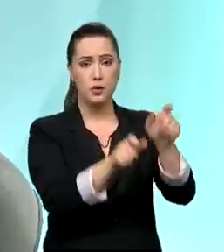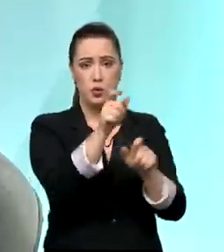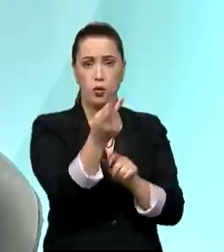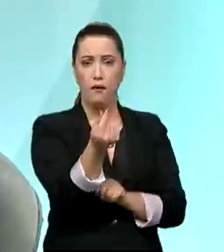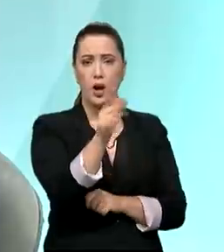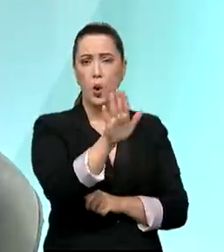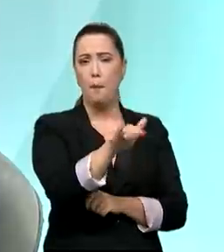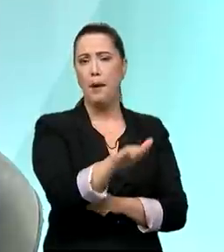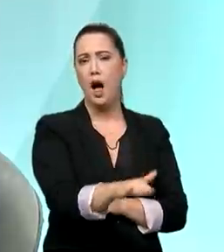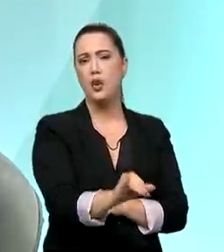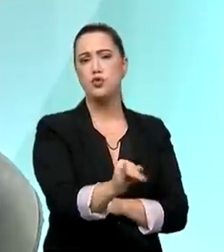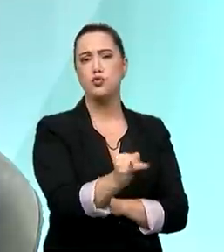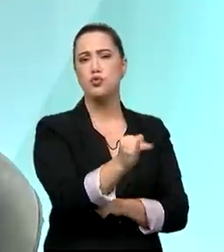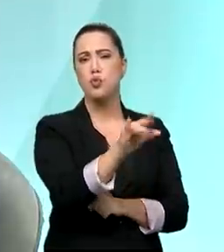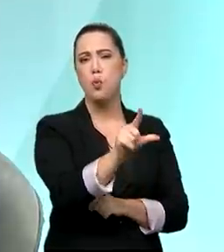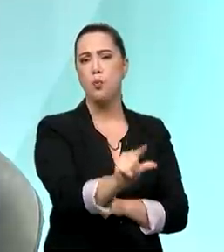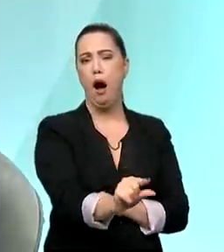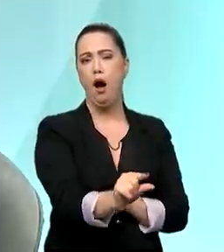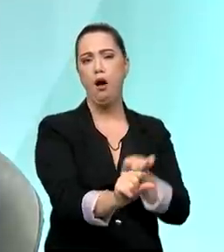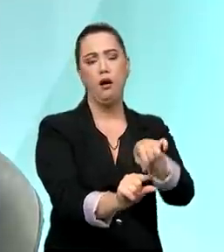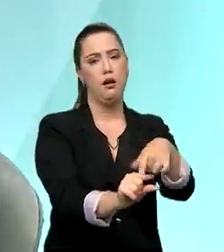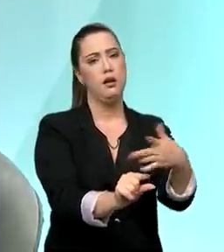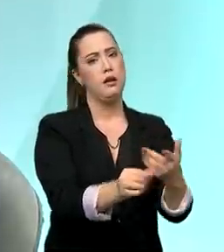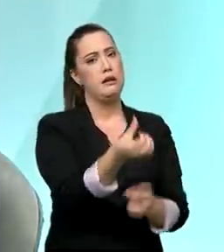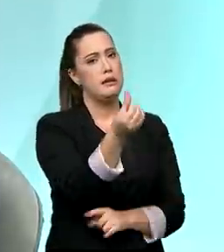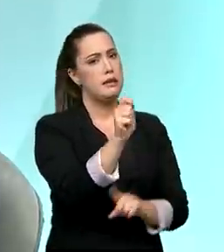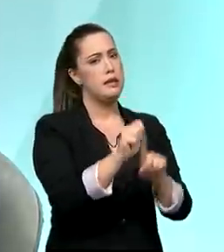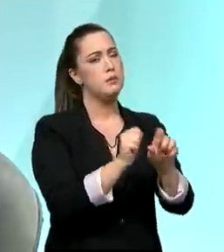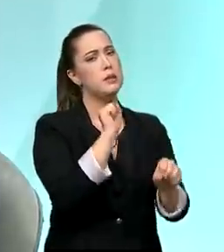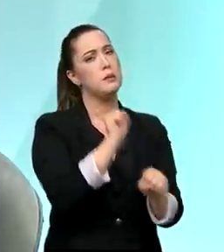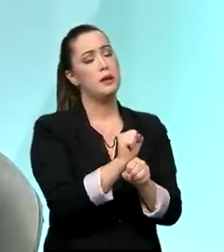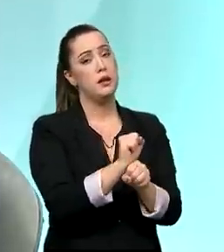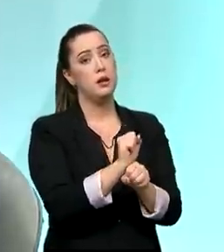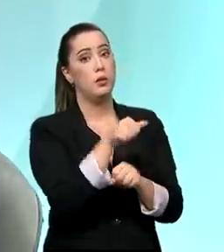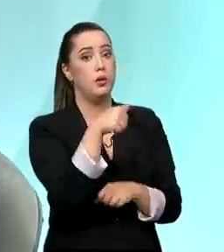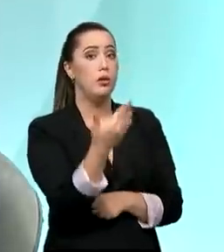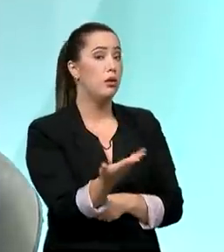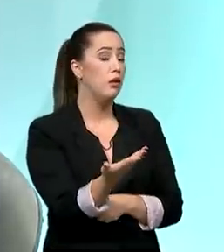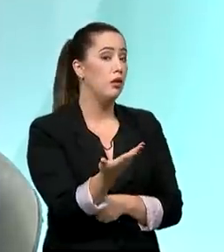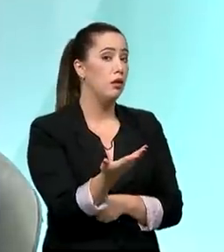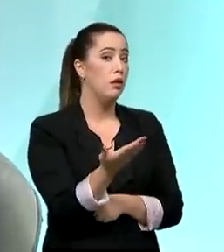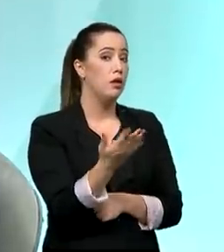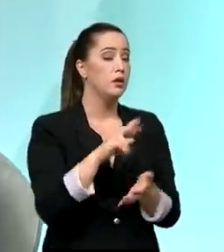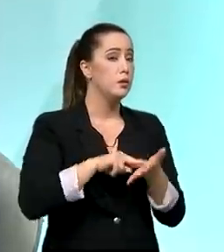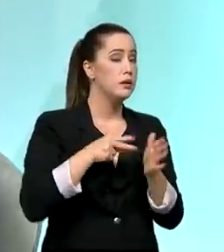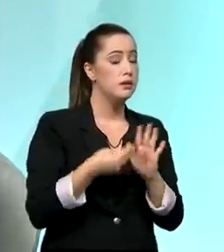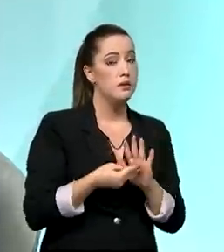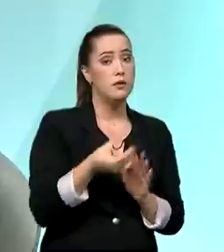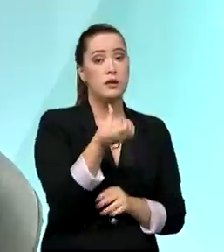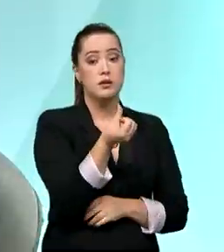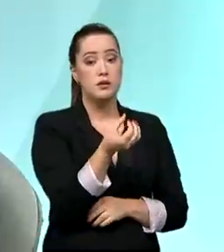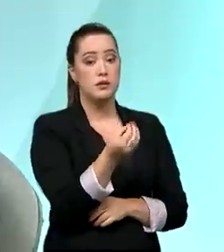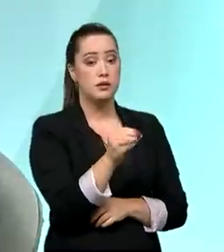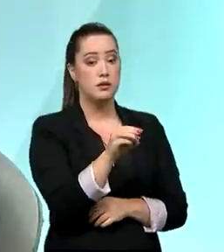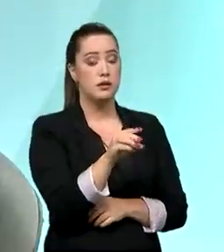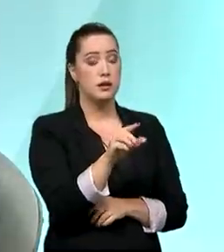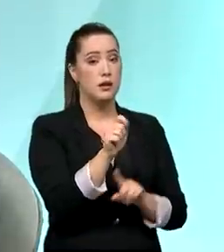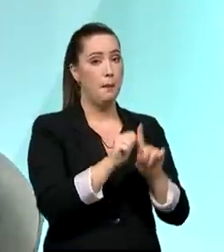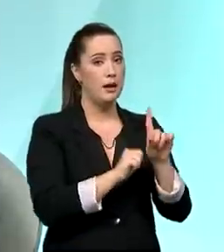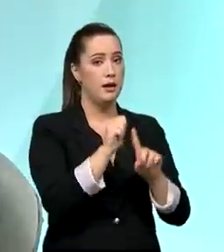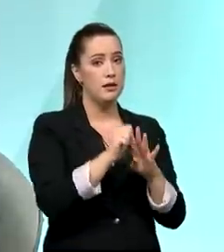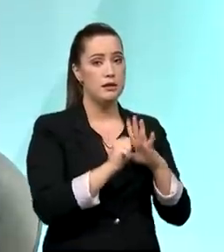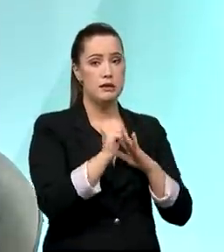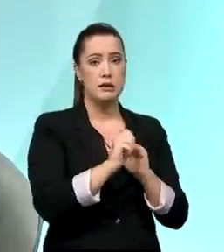baixa, ela tem, na verdade, seis meses de carência. Então, 60 meses, cinco anos